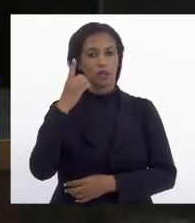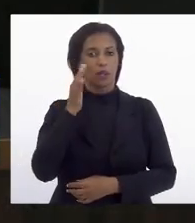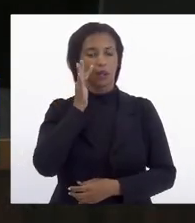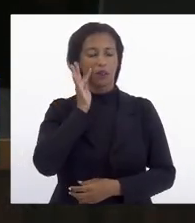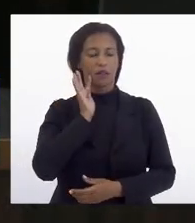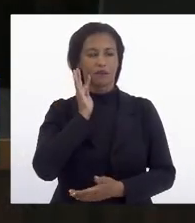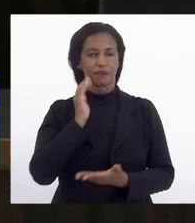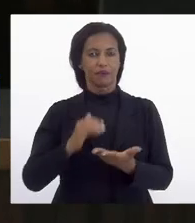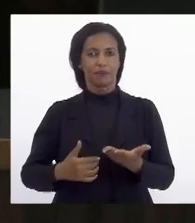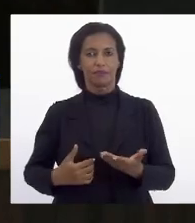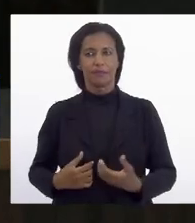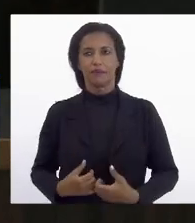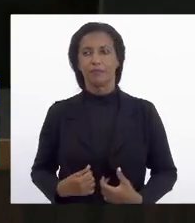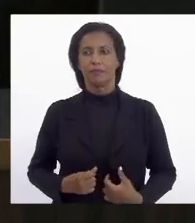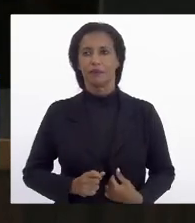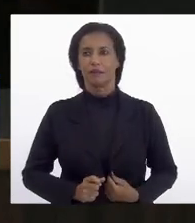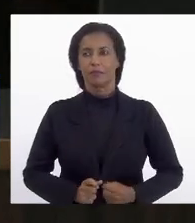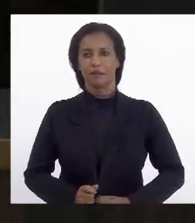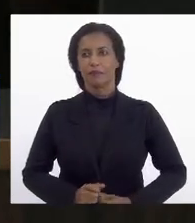Serafim